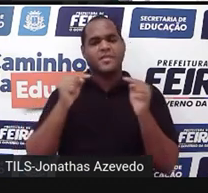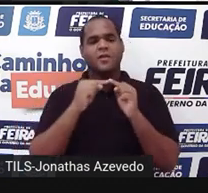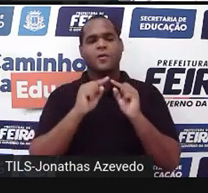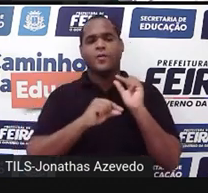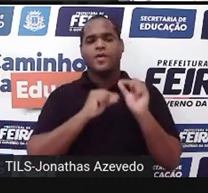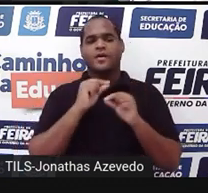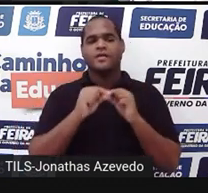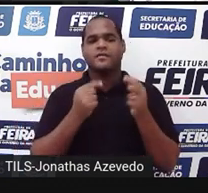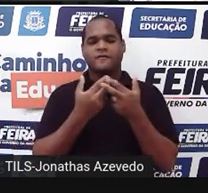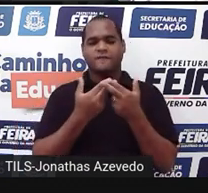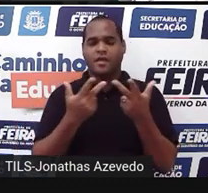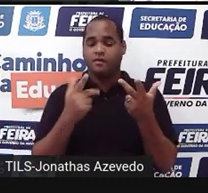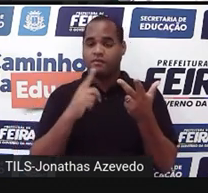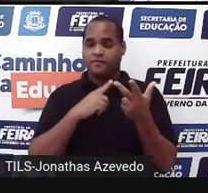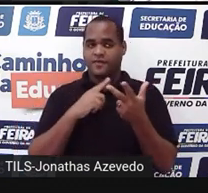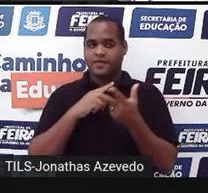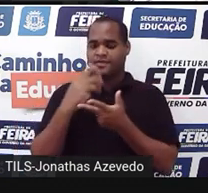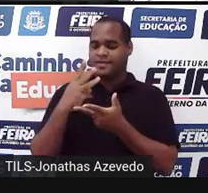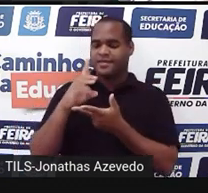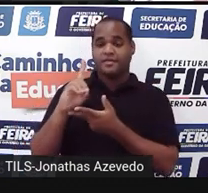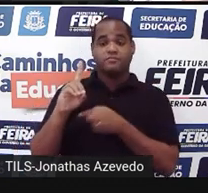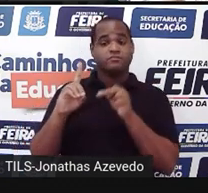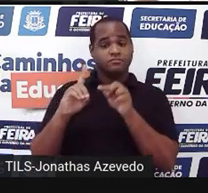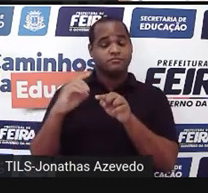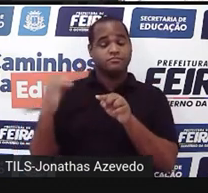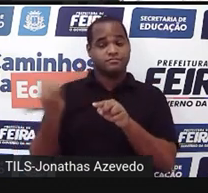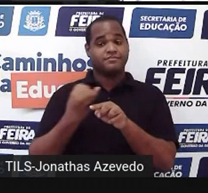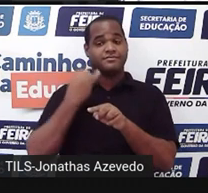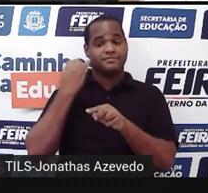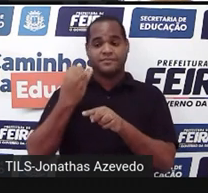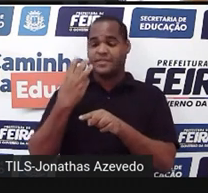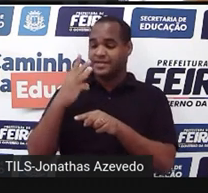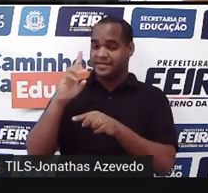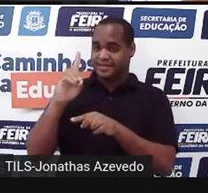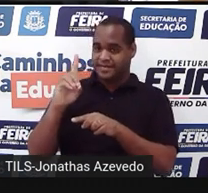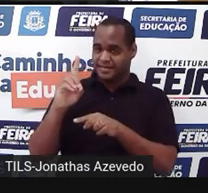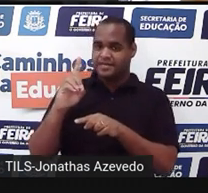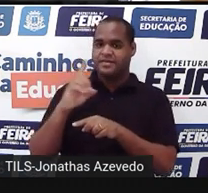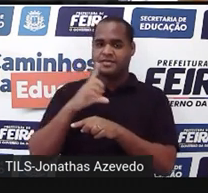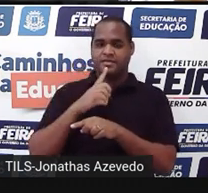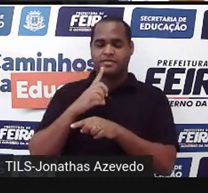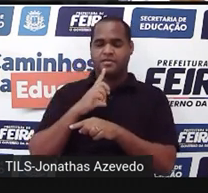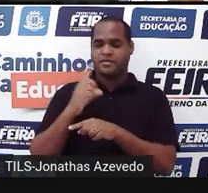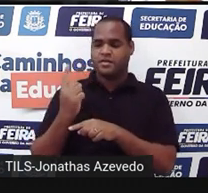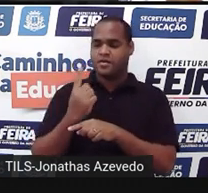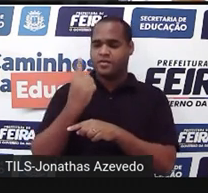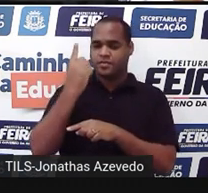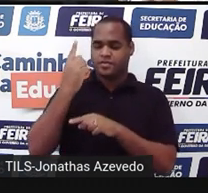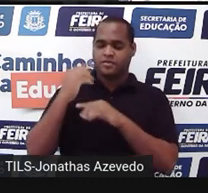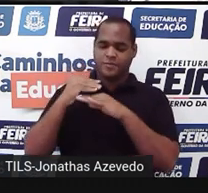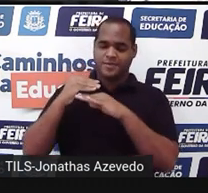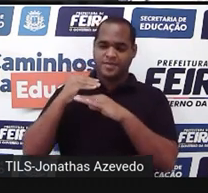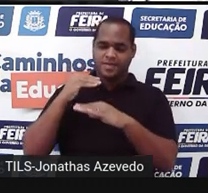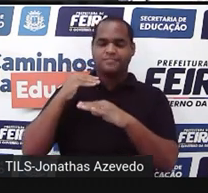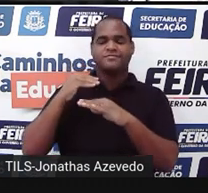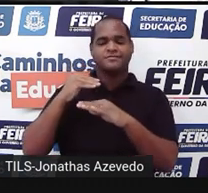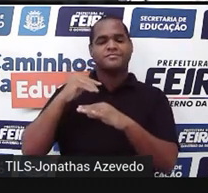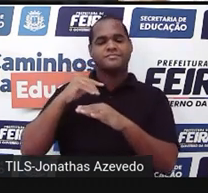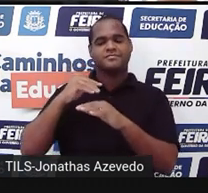coisas em três dimensões. Tridimensional. Altura, comprimento e largura.